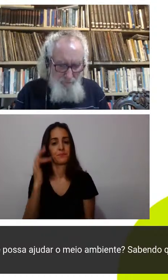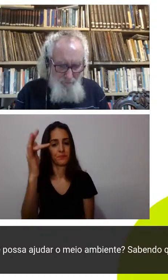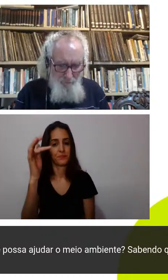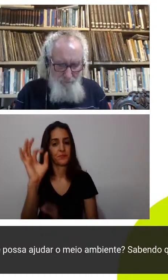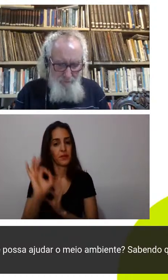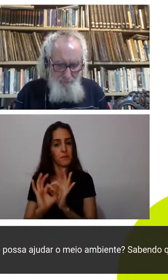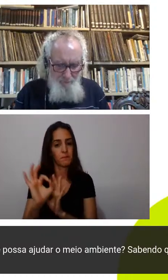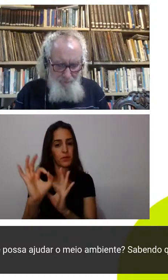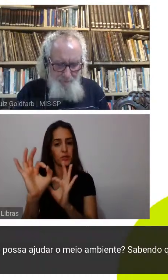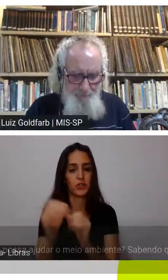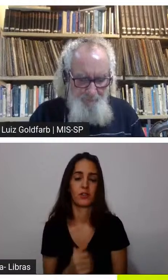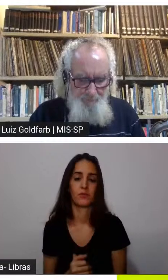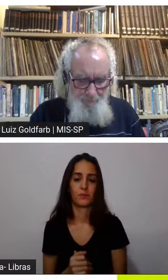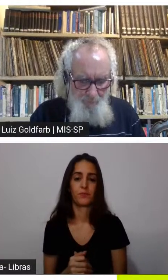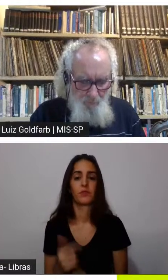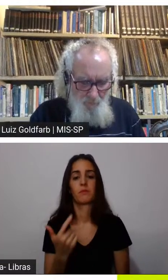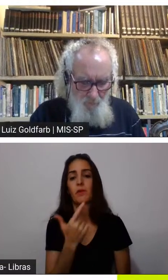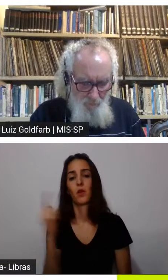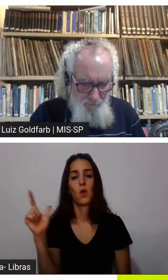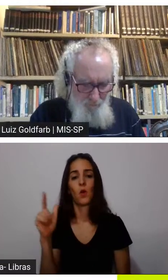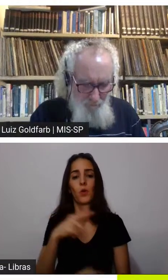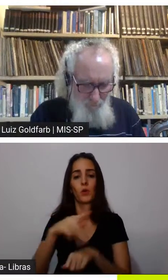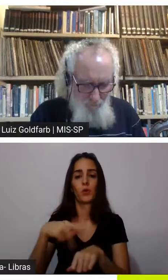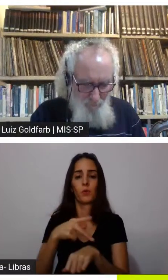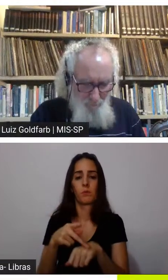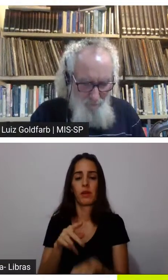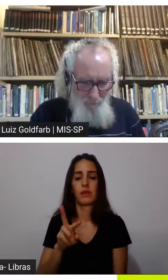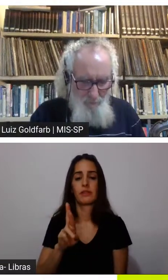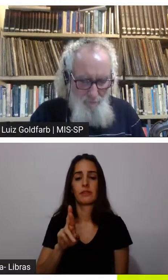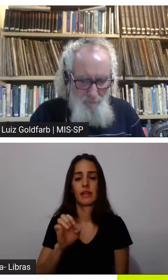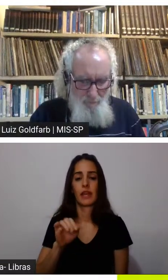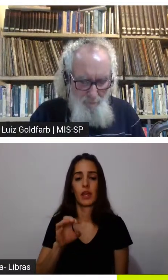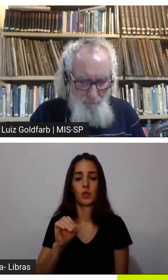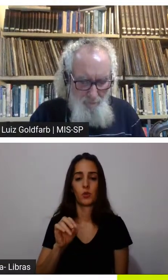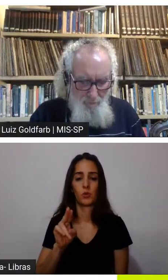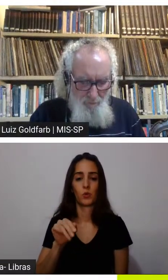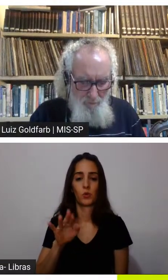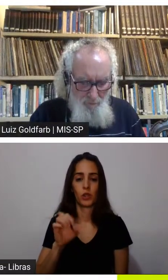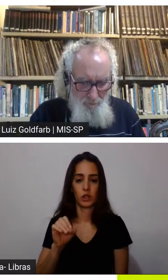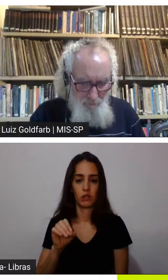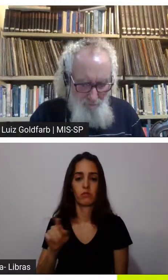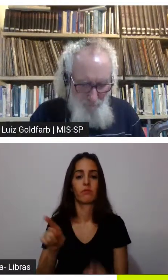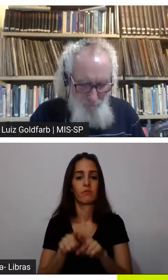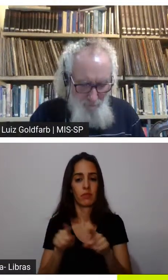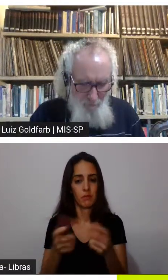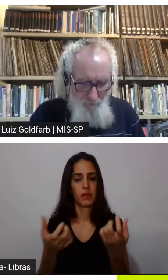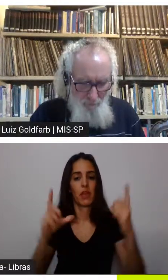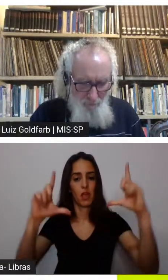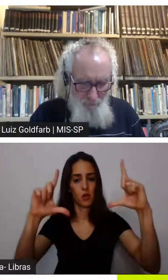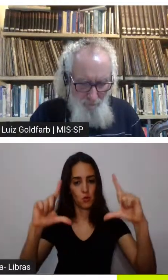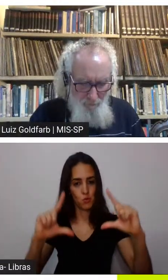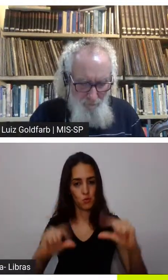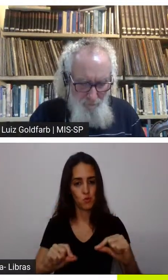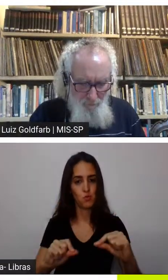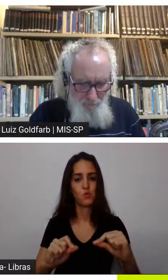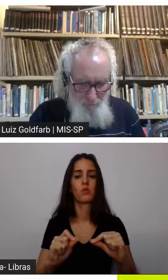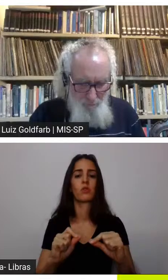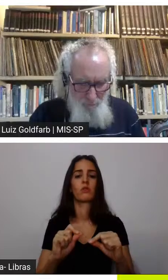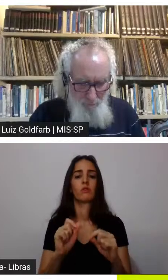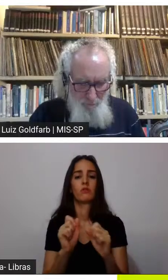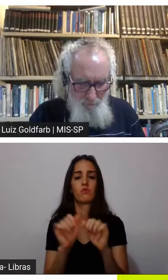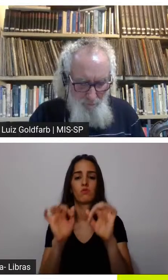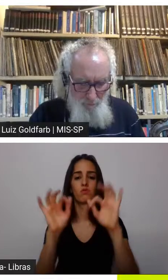as emissões de carbono o acordo de Paris do qual o Trump saiu em 2017